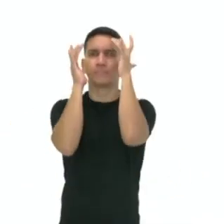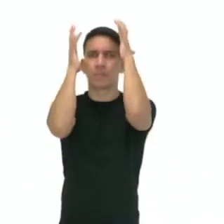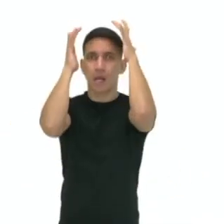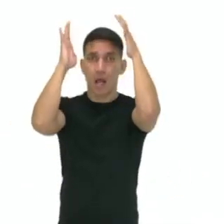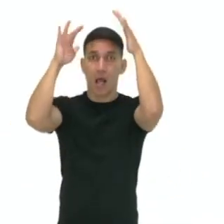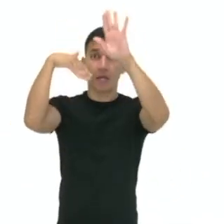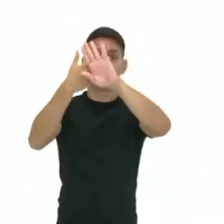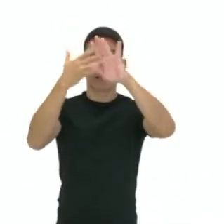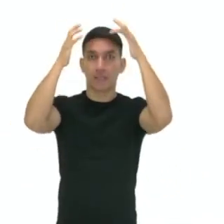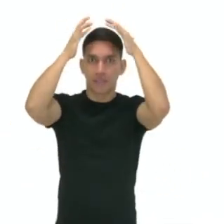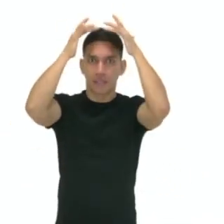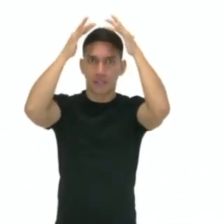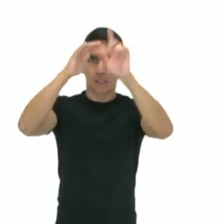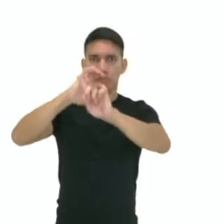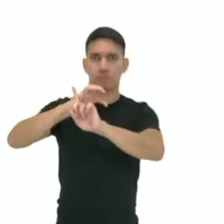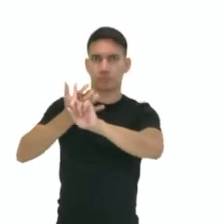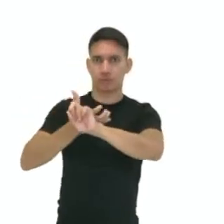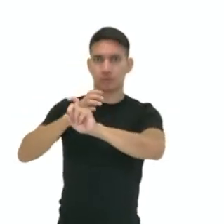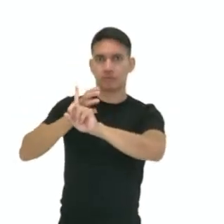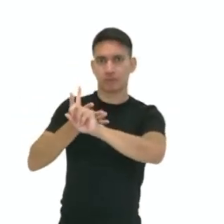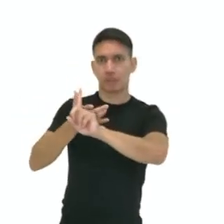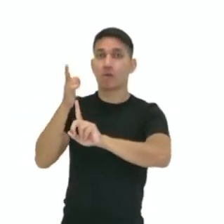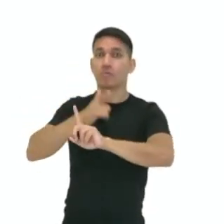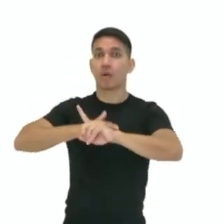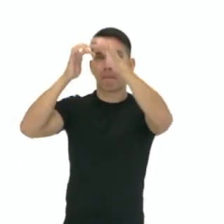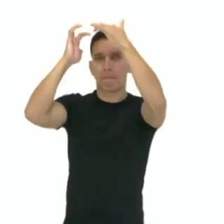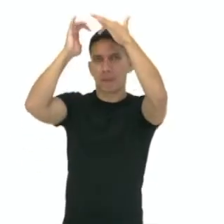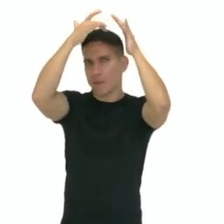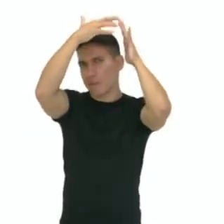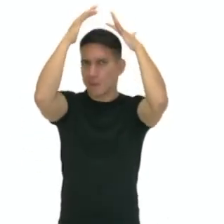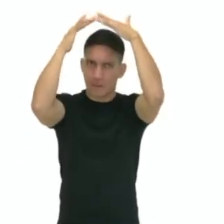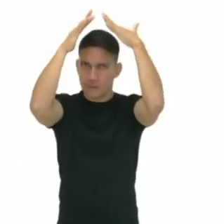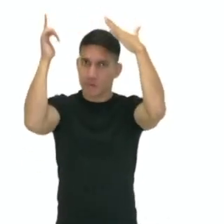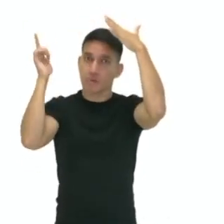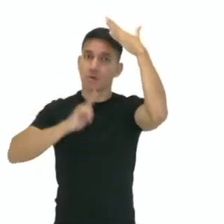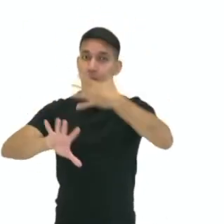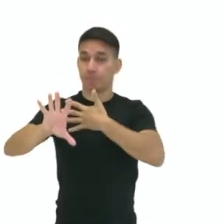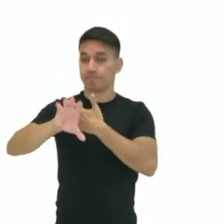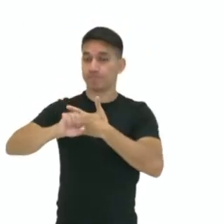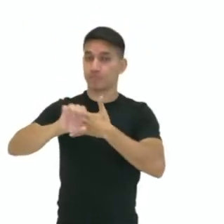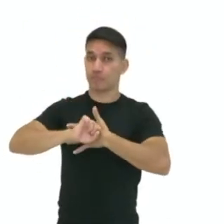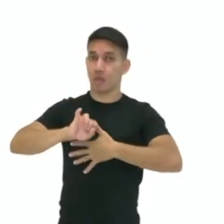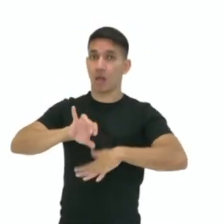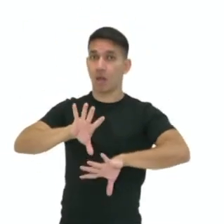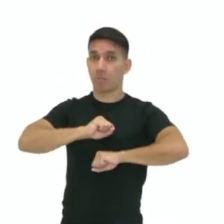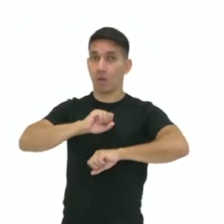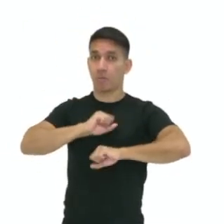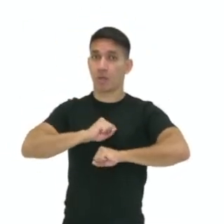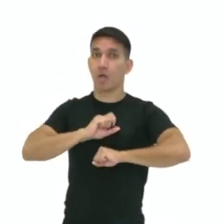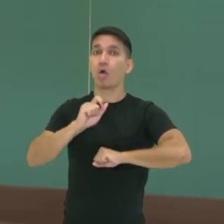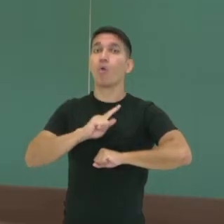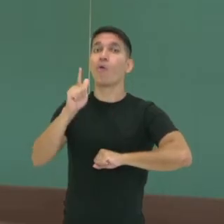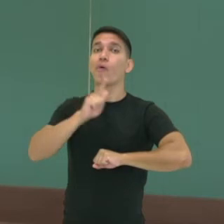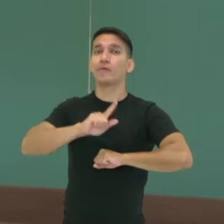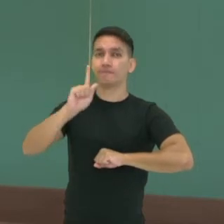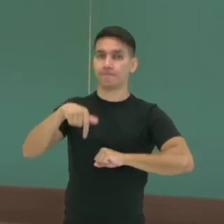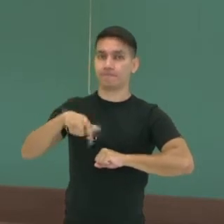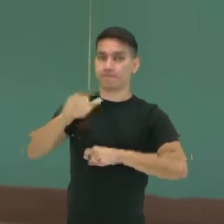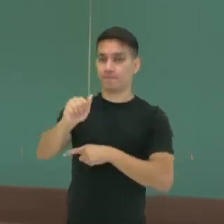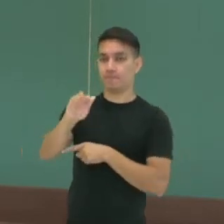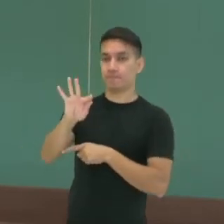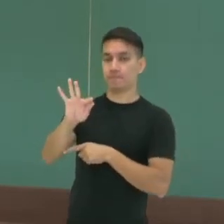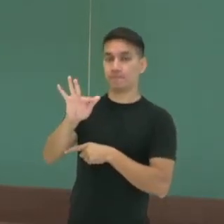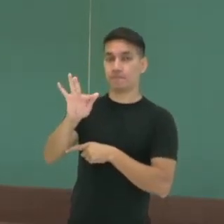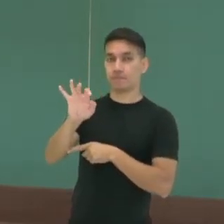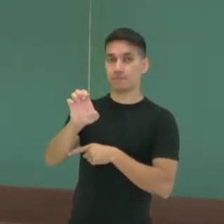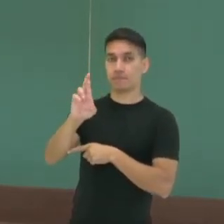ou a medula espinal, por meio de neurônios, chamados sensitivos ou aferentes. No cérebro, ou